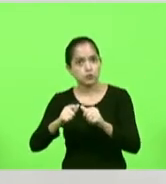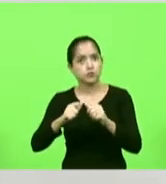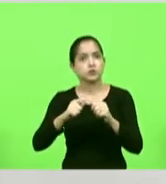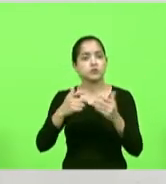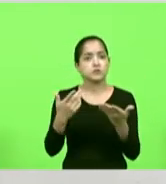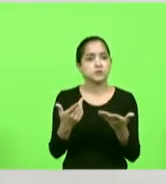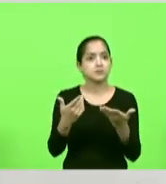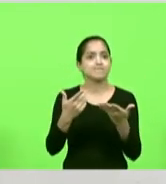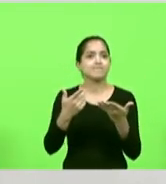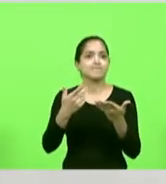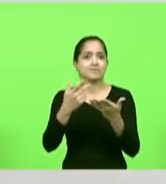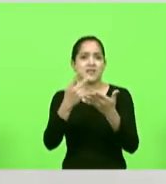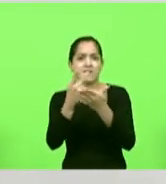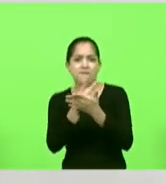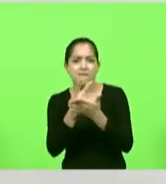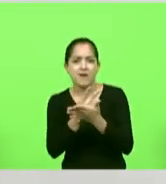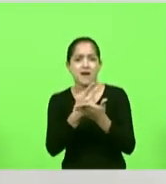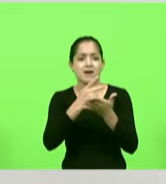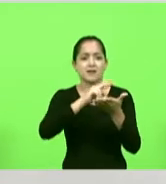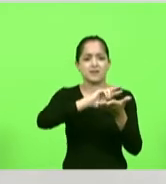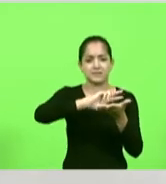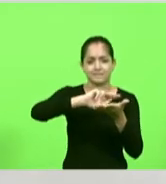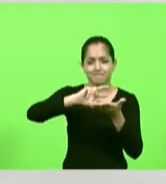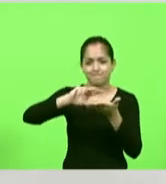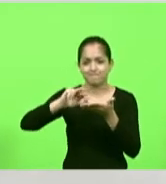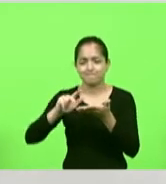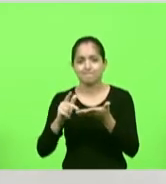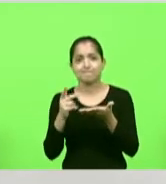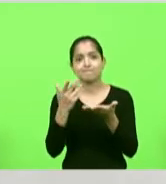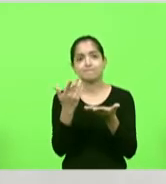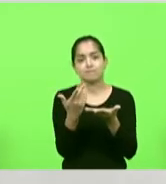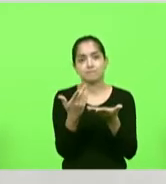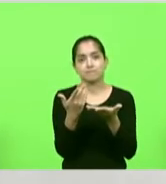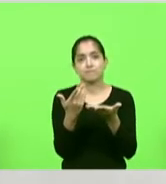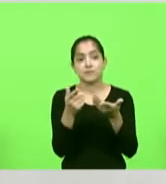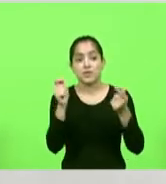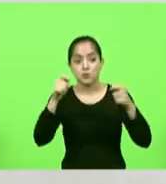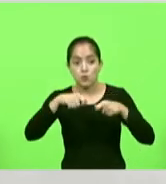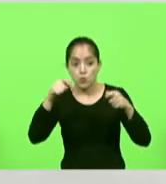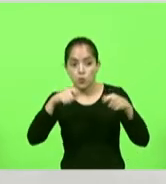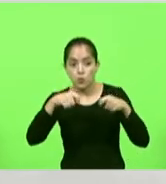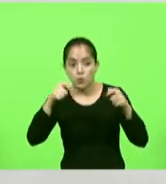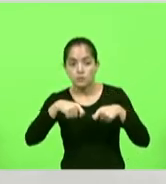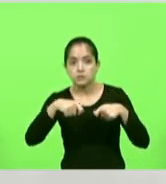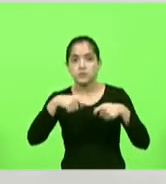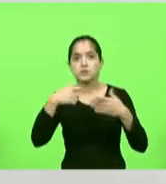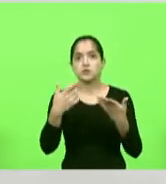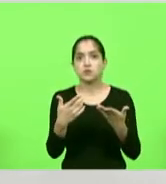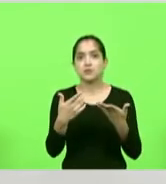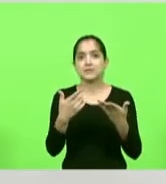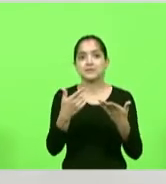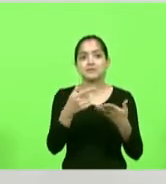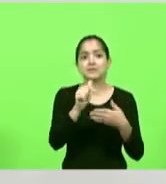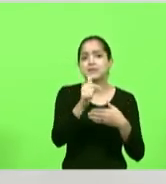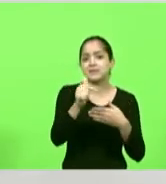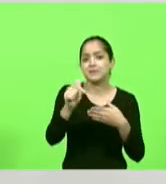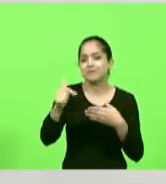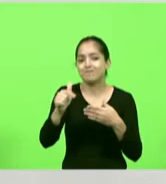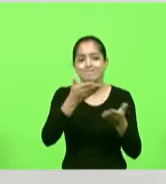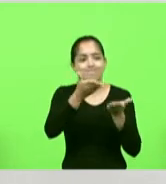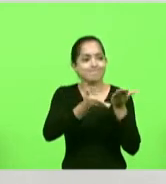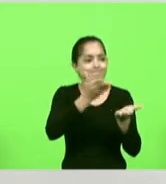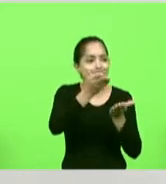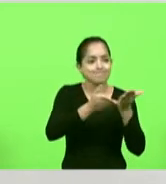essas possíveis falhas essas possíveis condições que não tinha condição de tratar